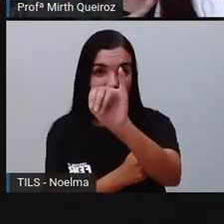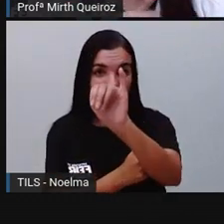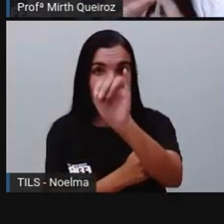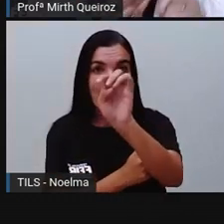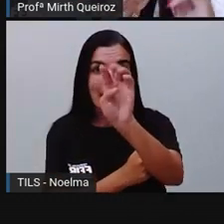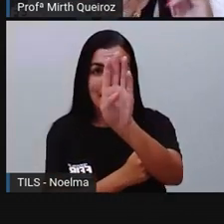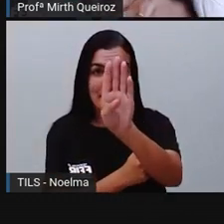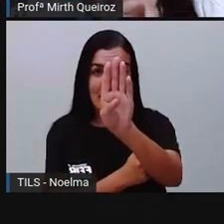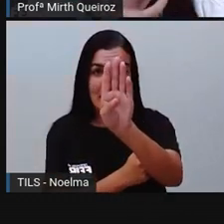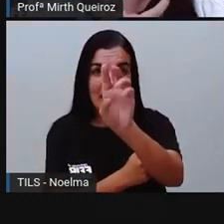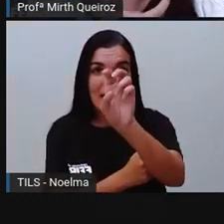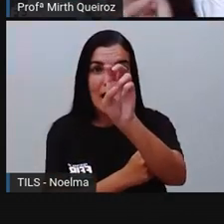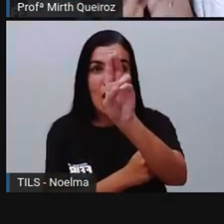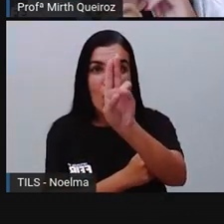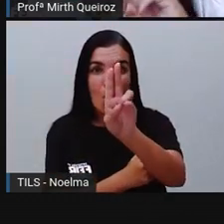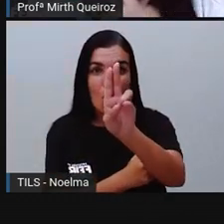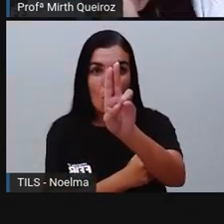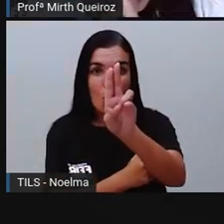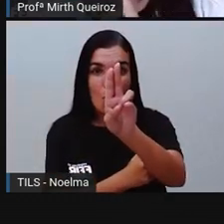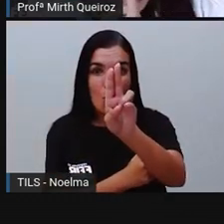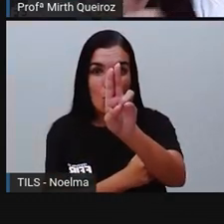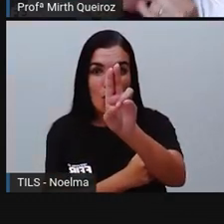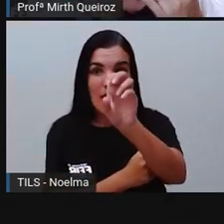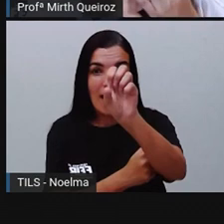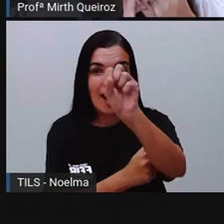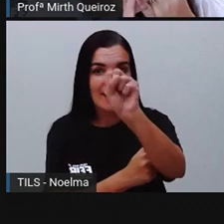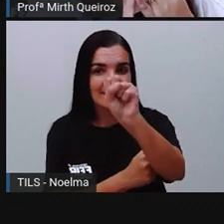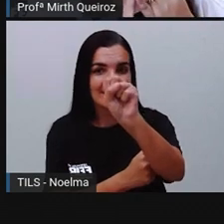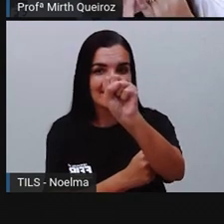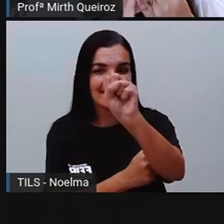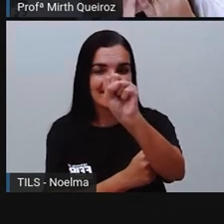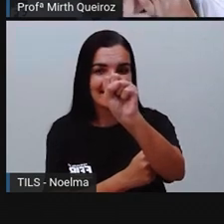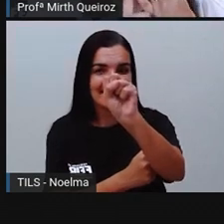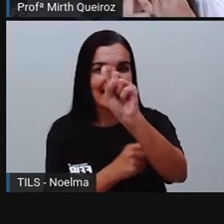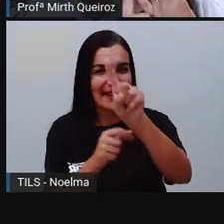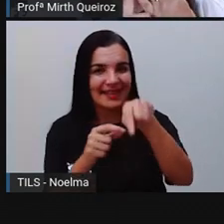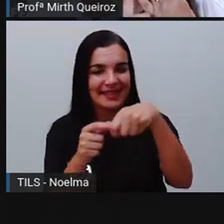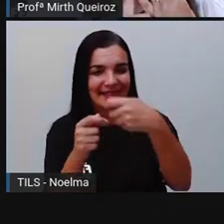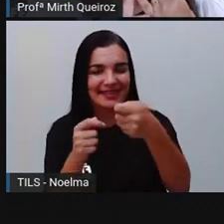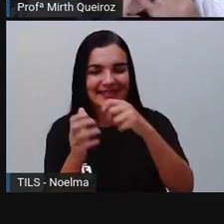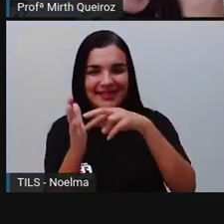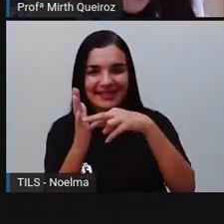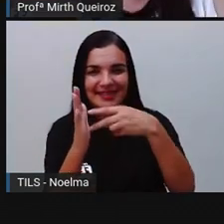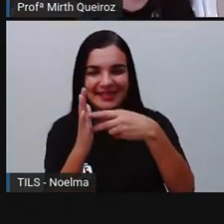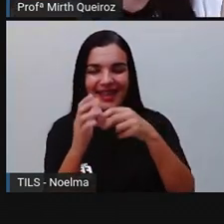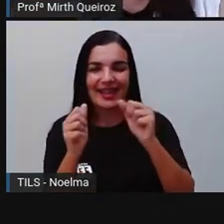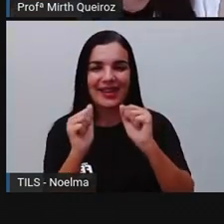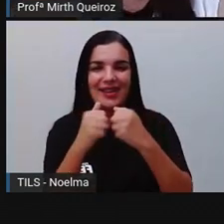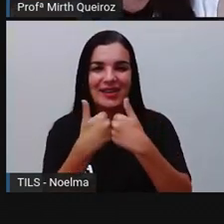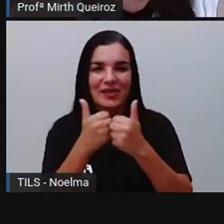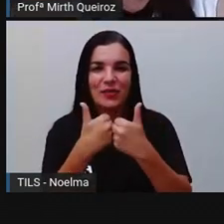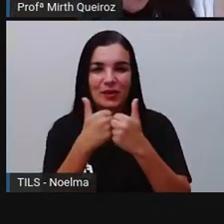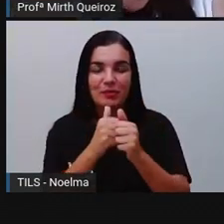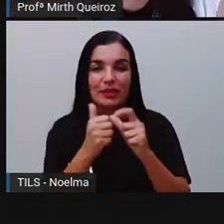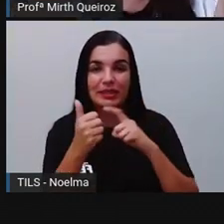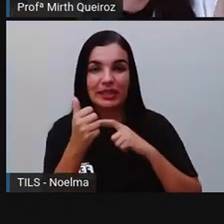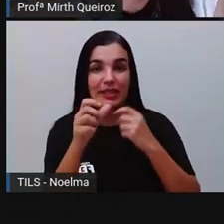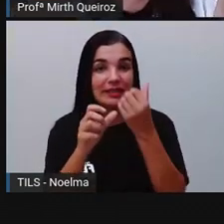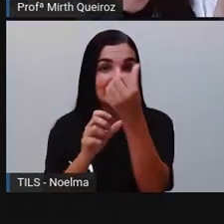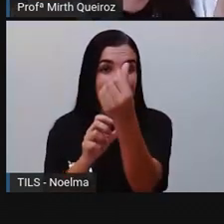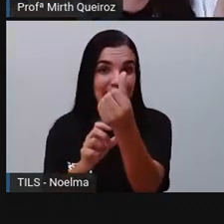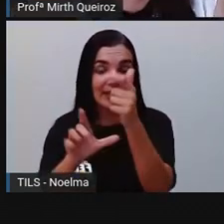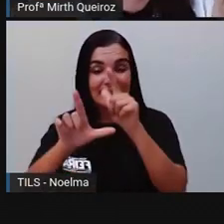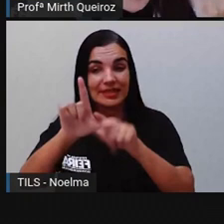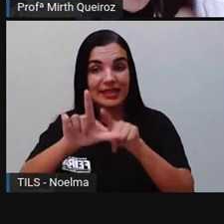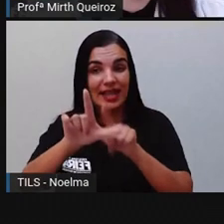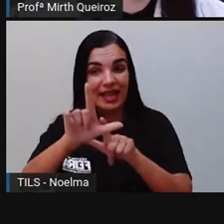I, B, U, S. Ônibus. Tem quantas letras? Seis